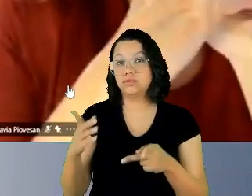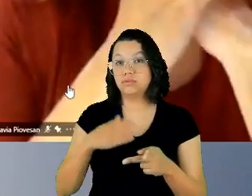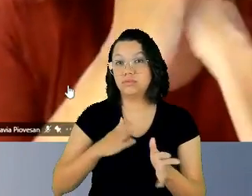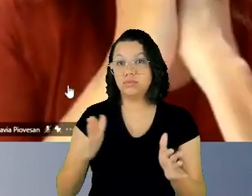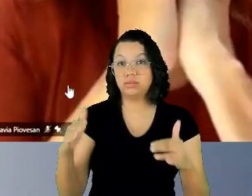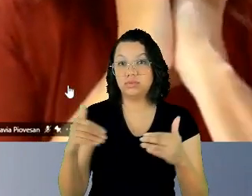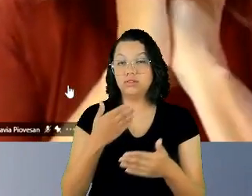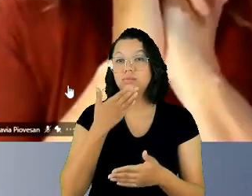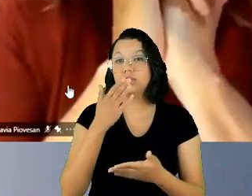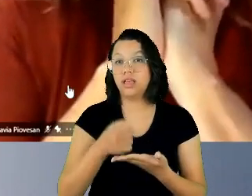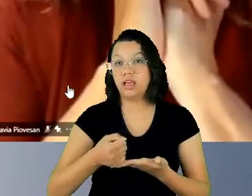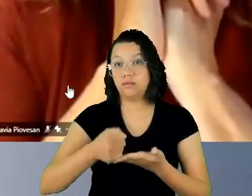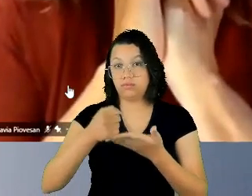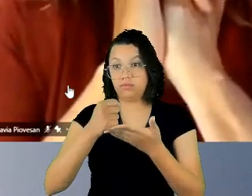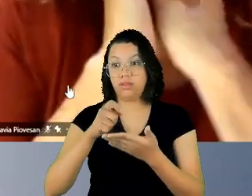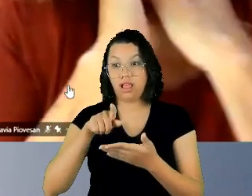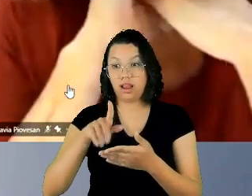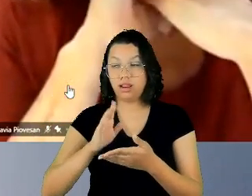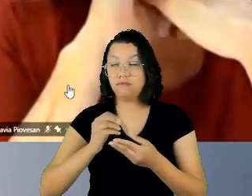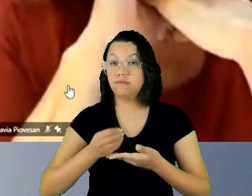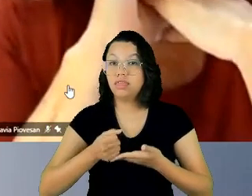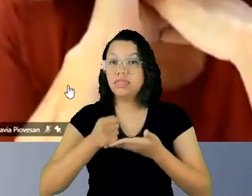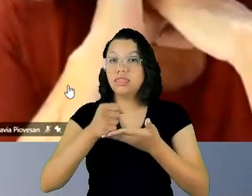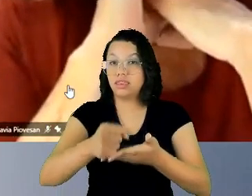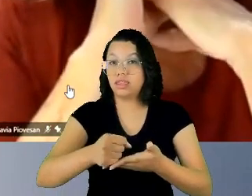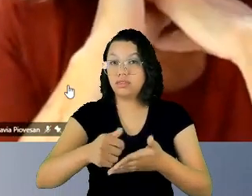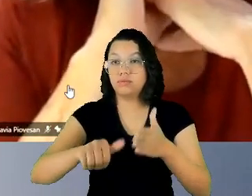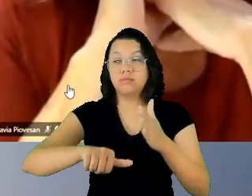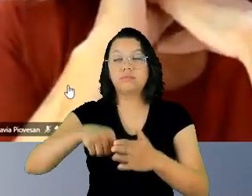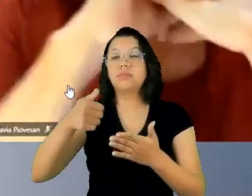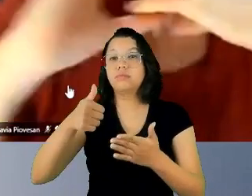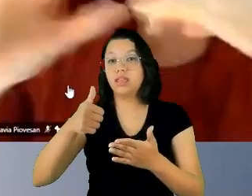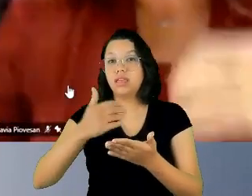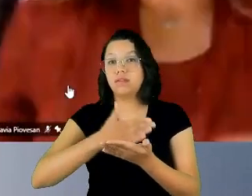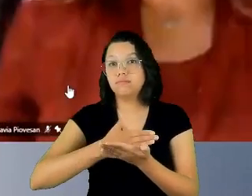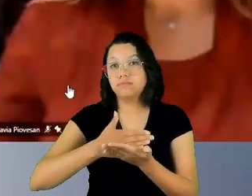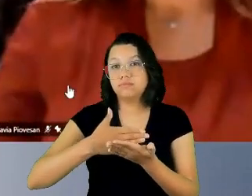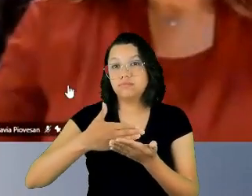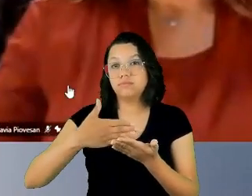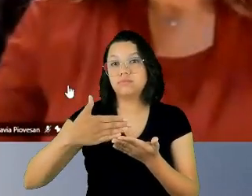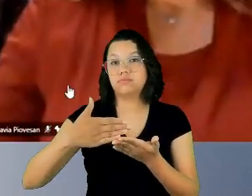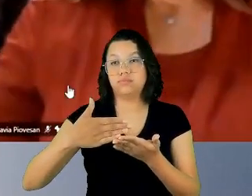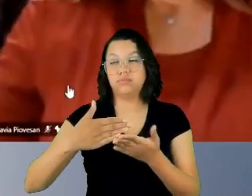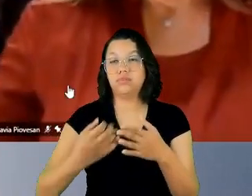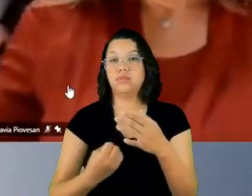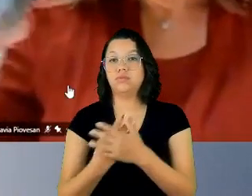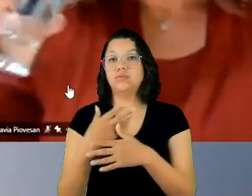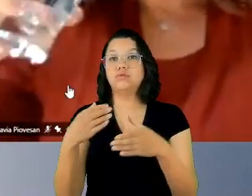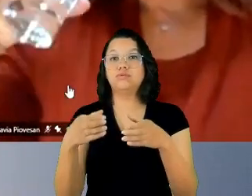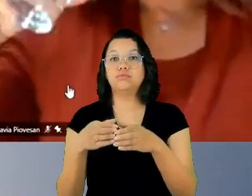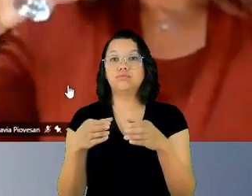passo para a construção da Comissão AJUF Mulheres. A doutora Tani